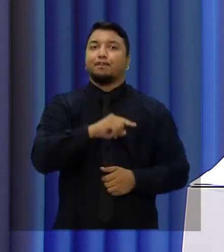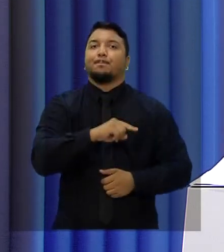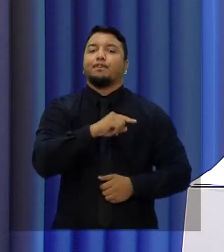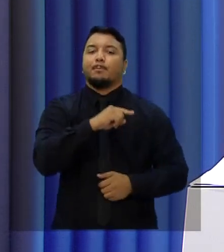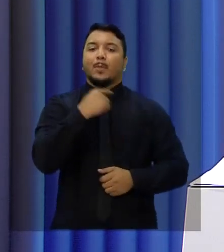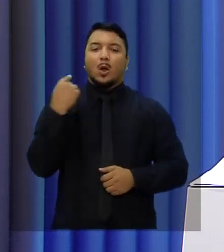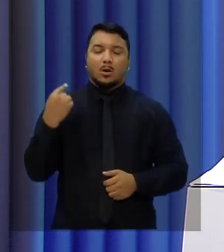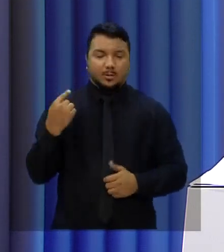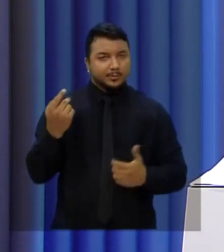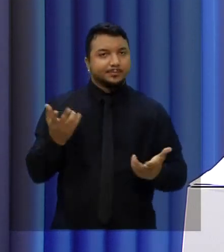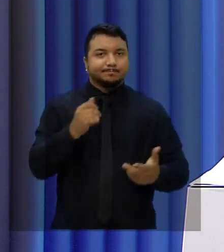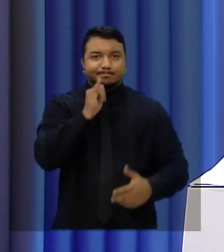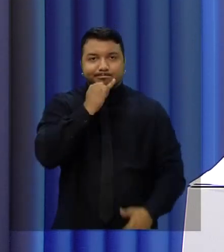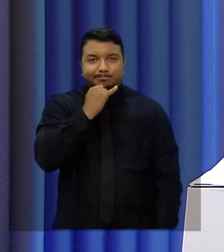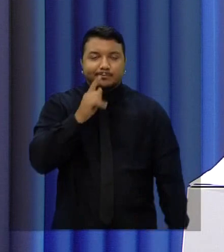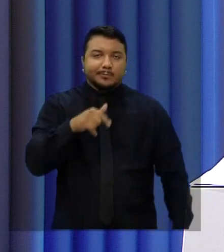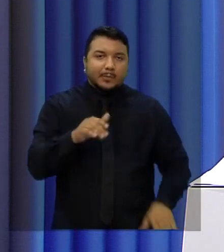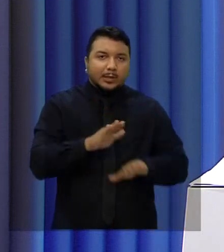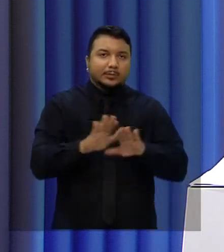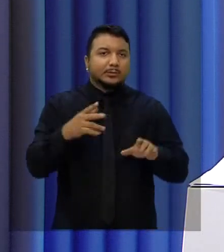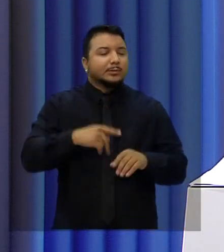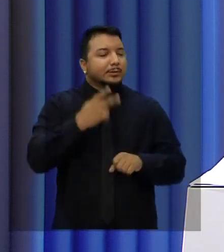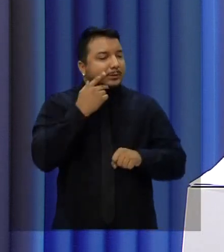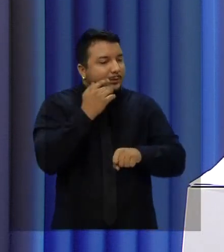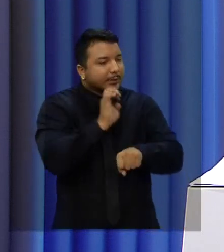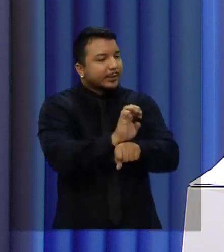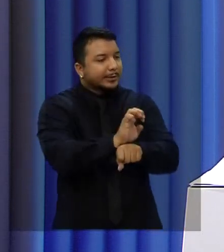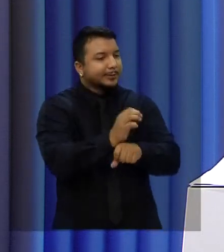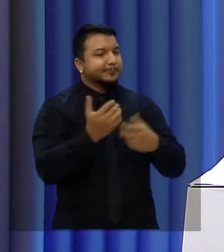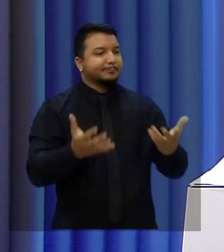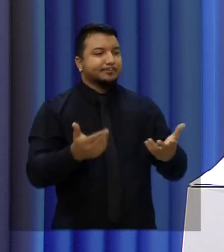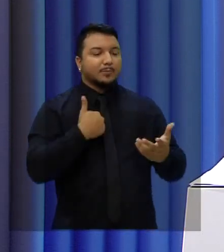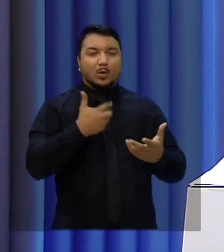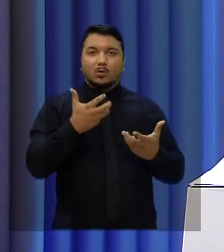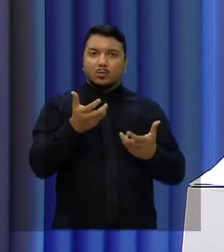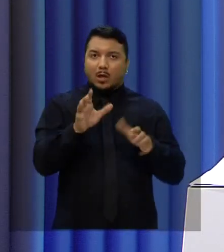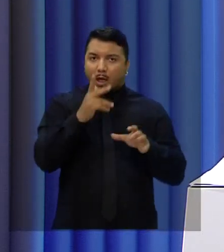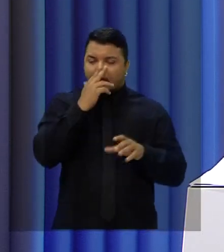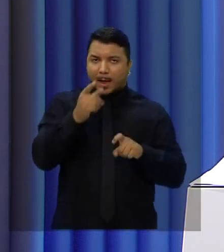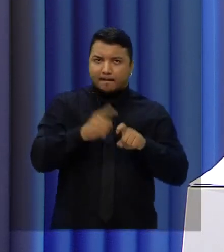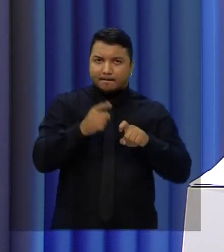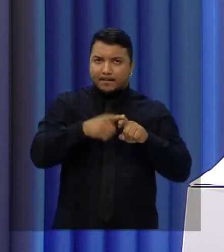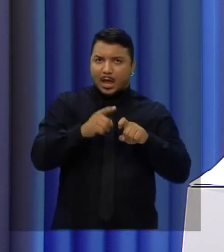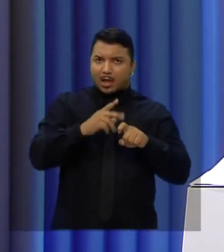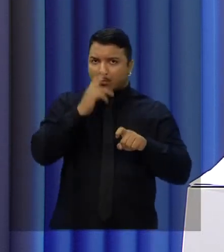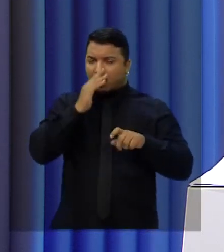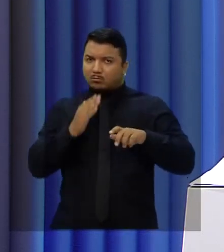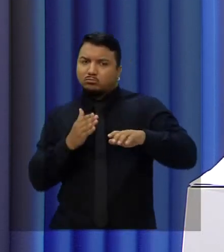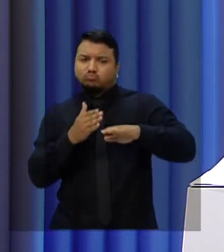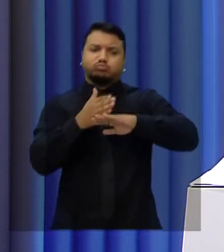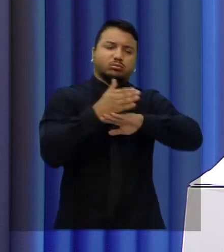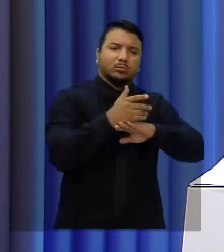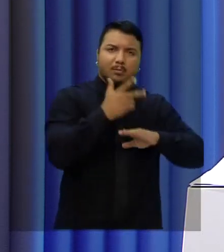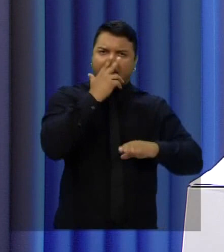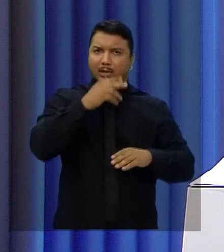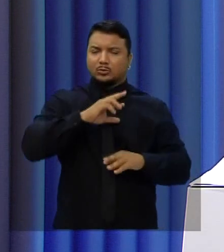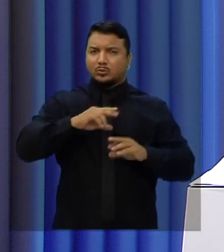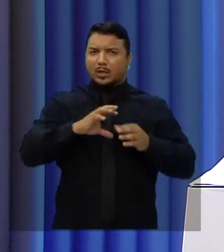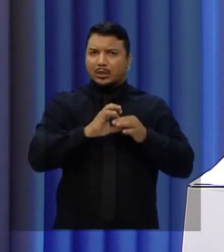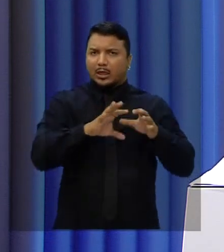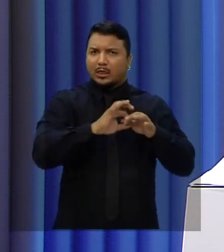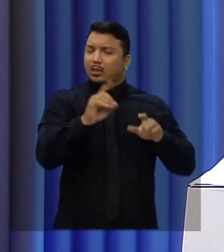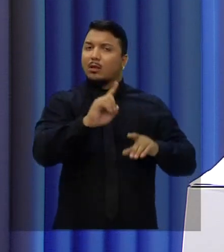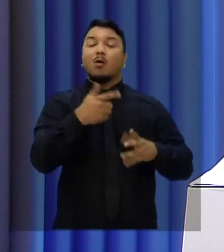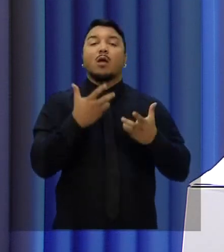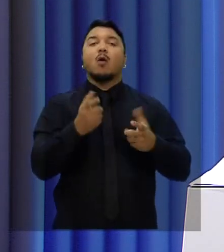Infelizmente, a si mesmo, nesse estado do Ceará. Eu não quero ser um governador médico em vão. Eu quero fazer desse Ceará exemplo para a